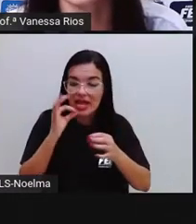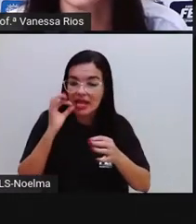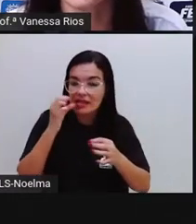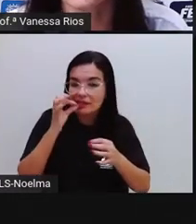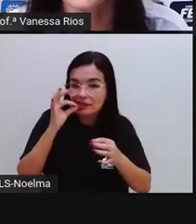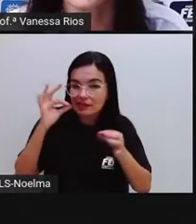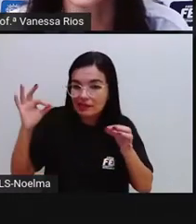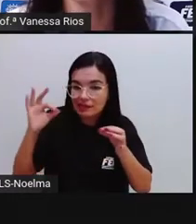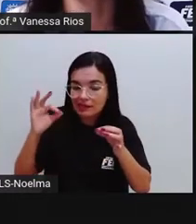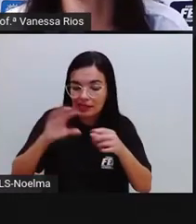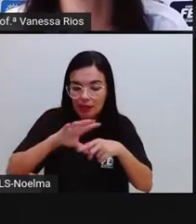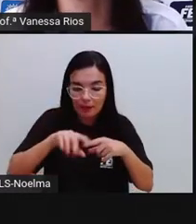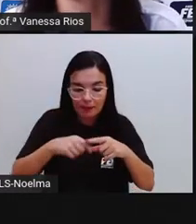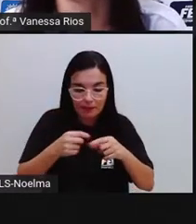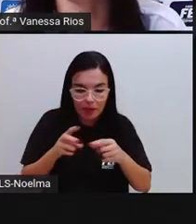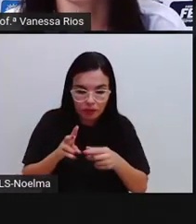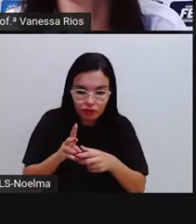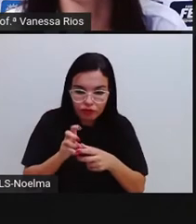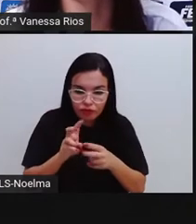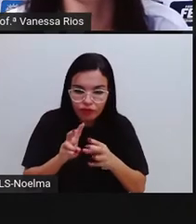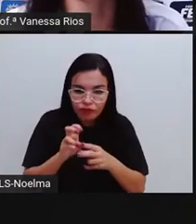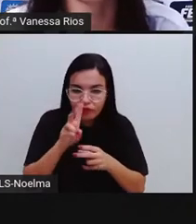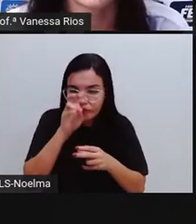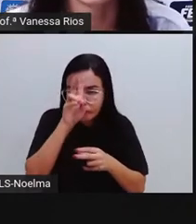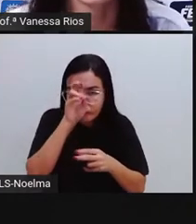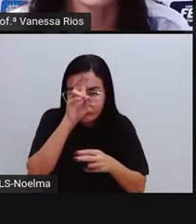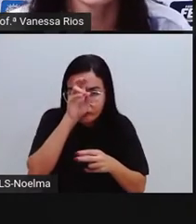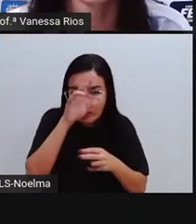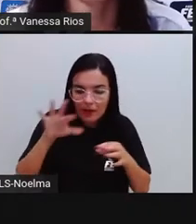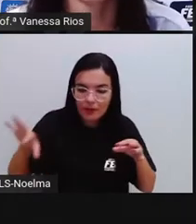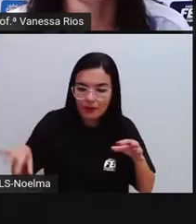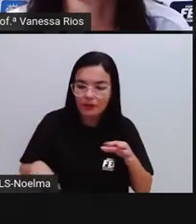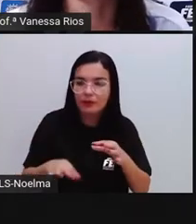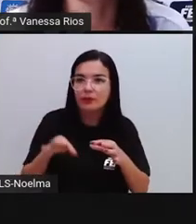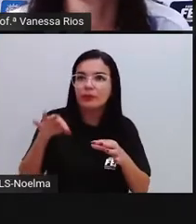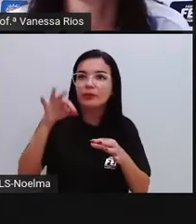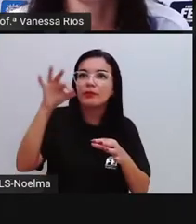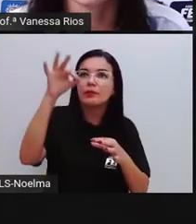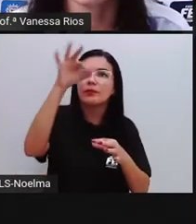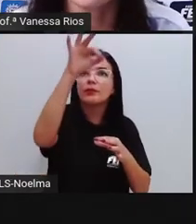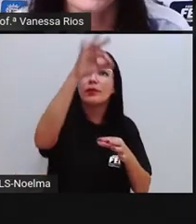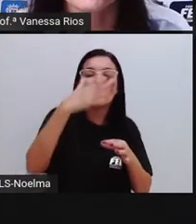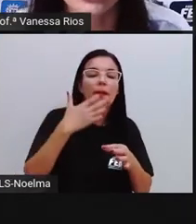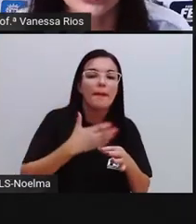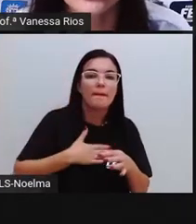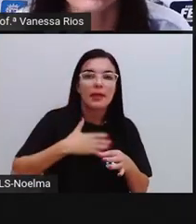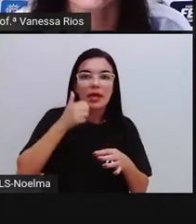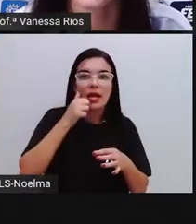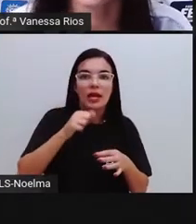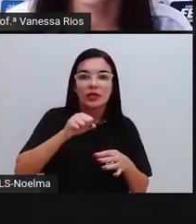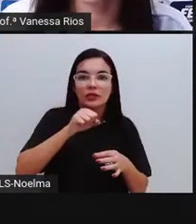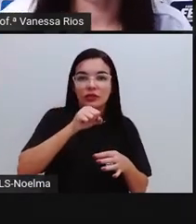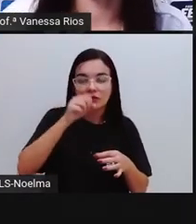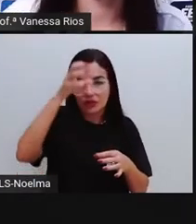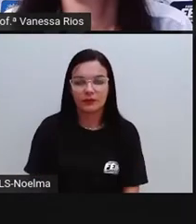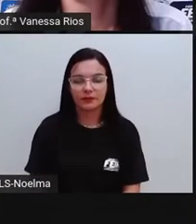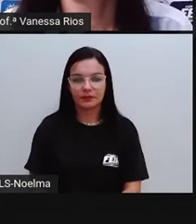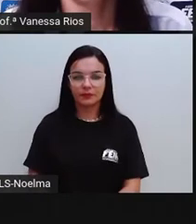de um besouro e quando ele voou com o fio pendurado, minha tia levou o maior sujo.